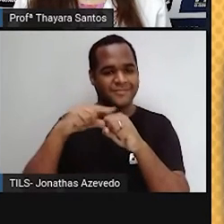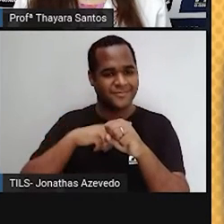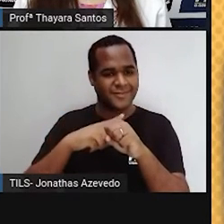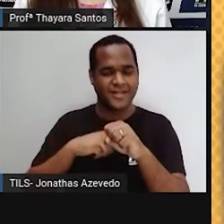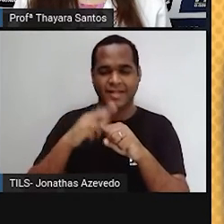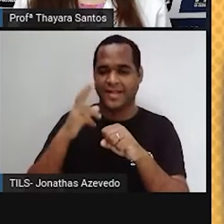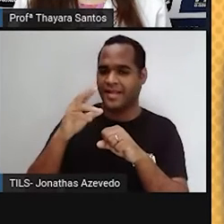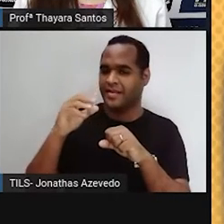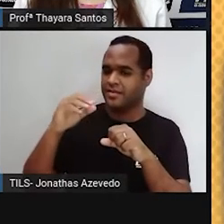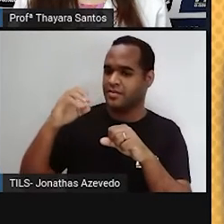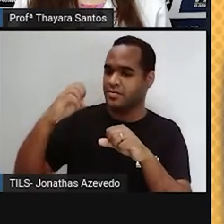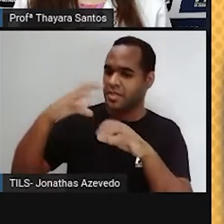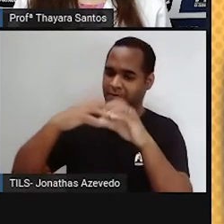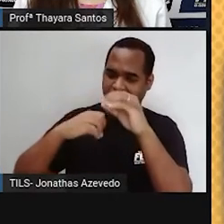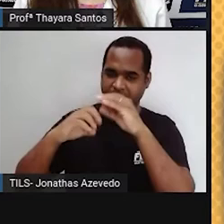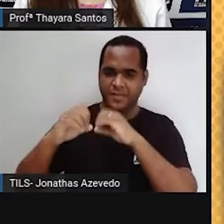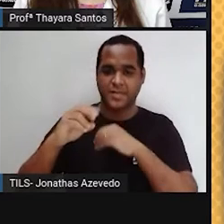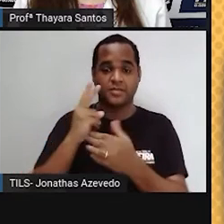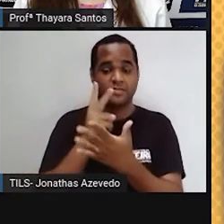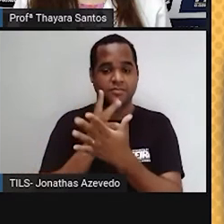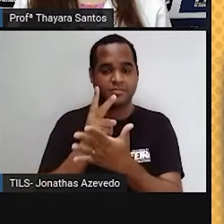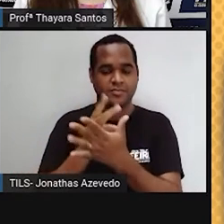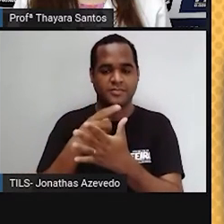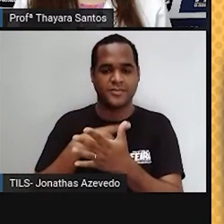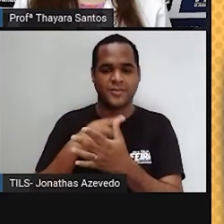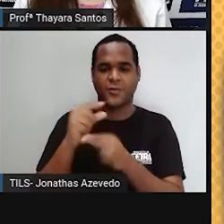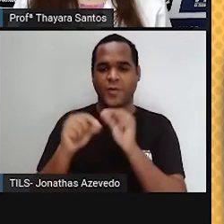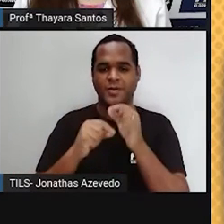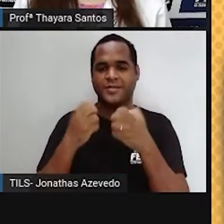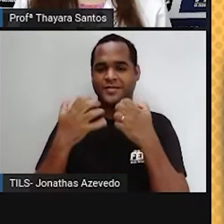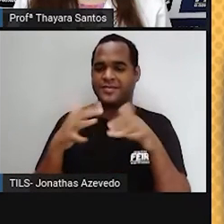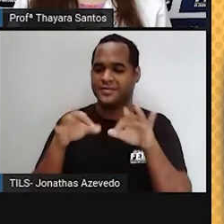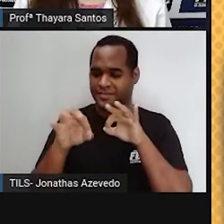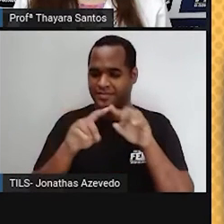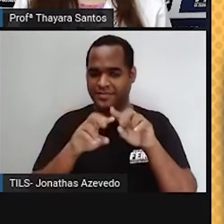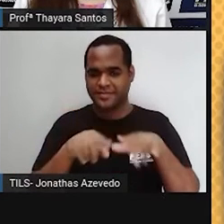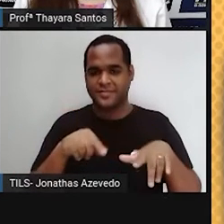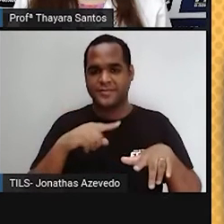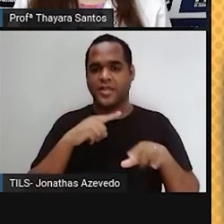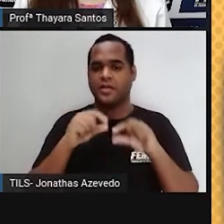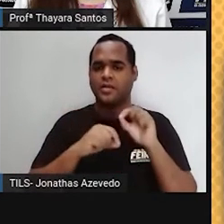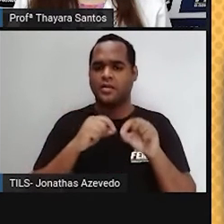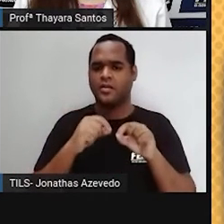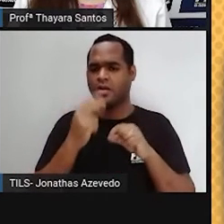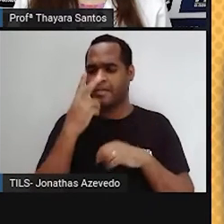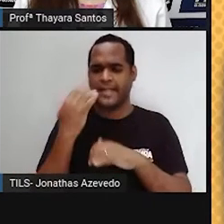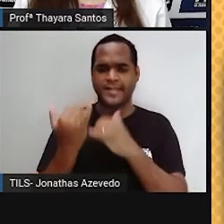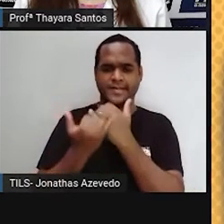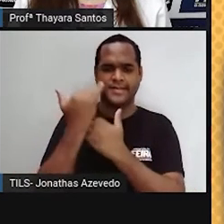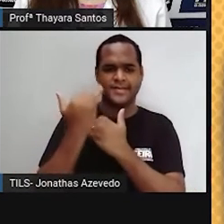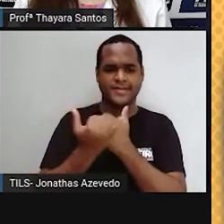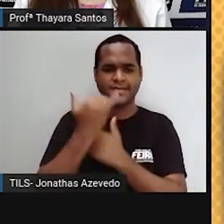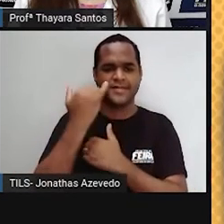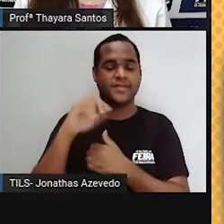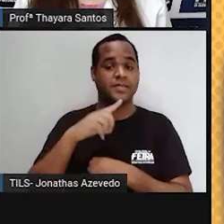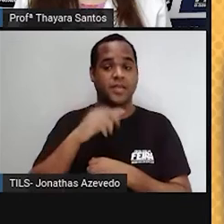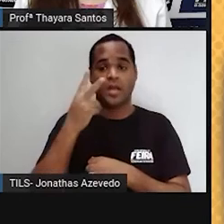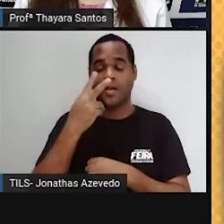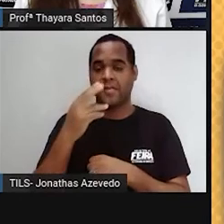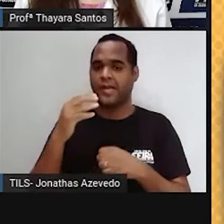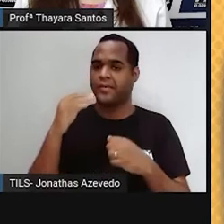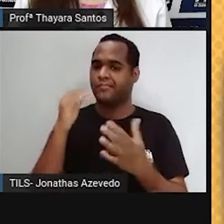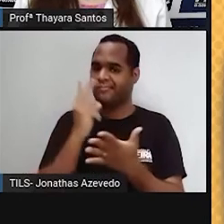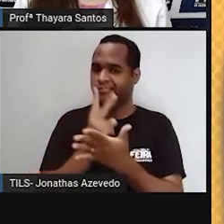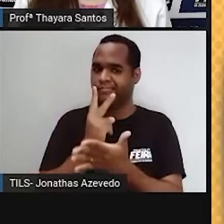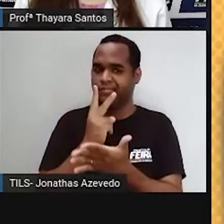brilham intensamente, preenchendo o vazio com ordem e luz. Mas não se engane, elas são gigantescas fornárias em constante